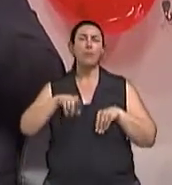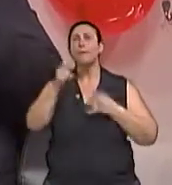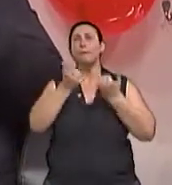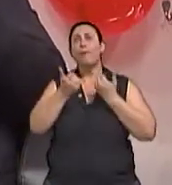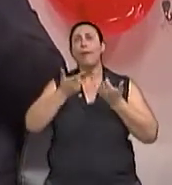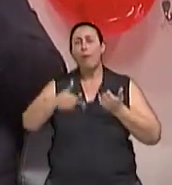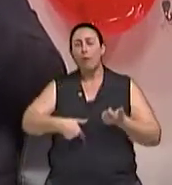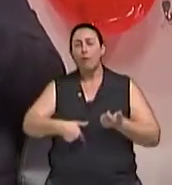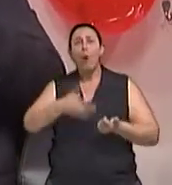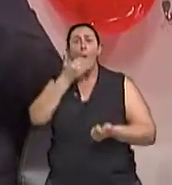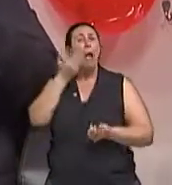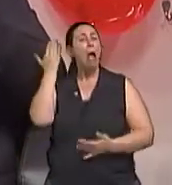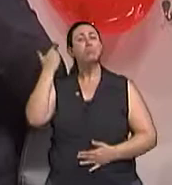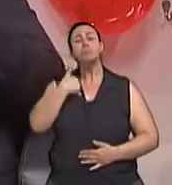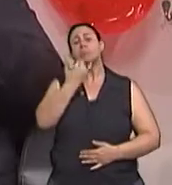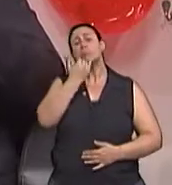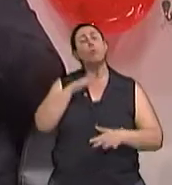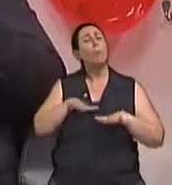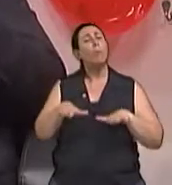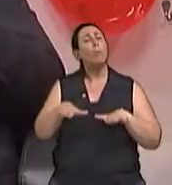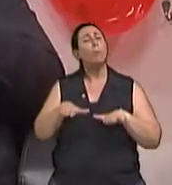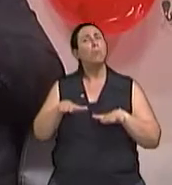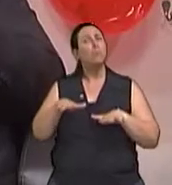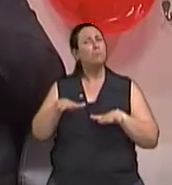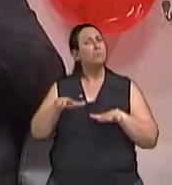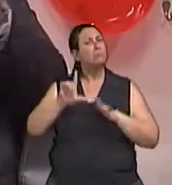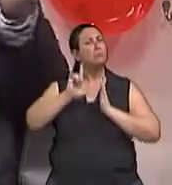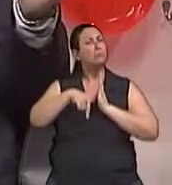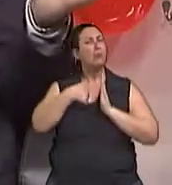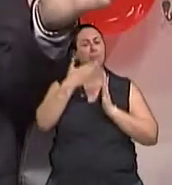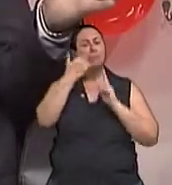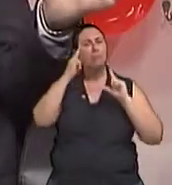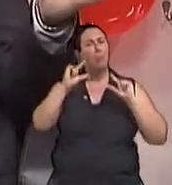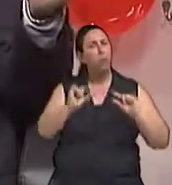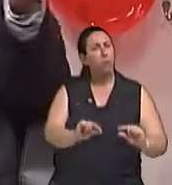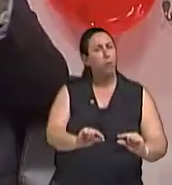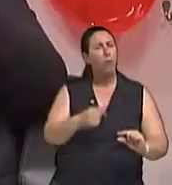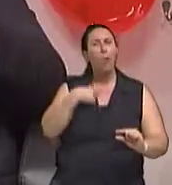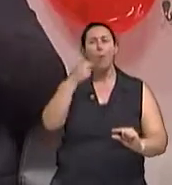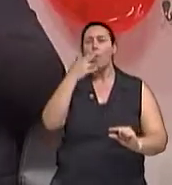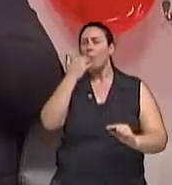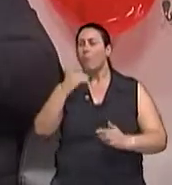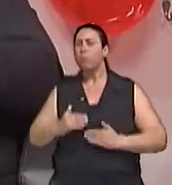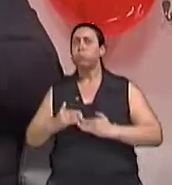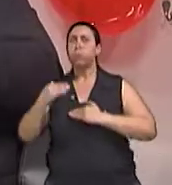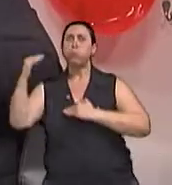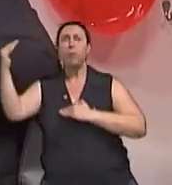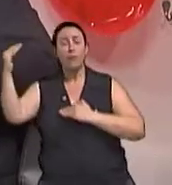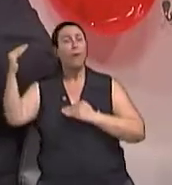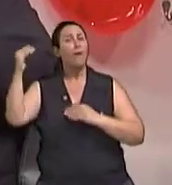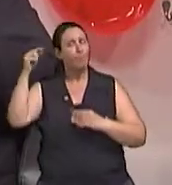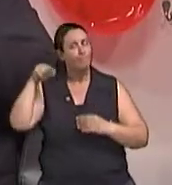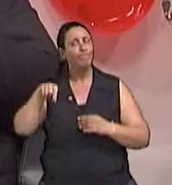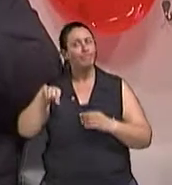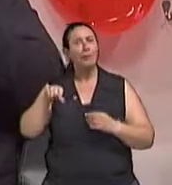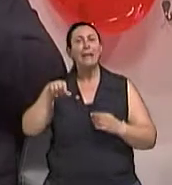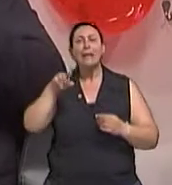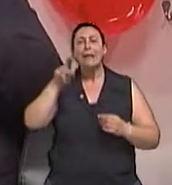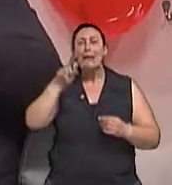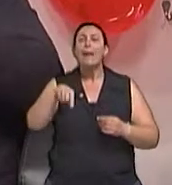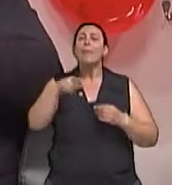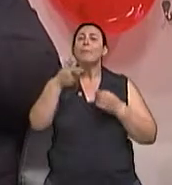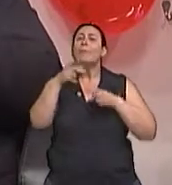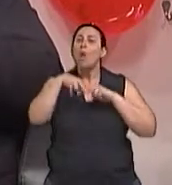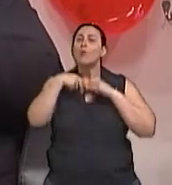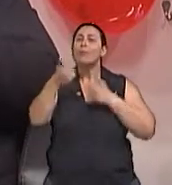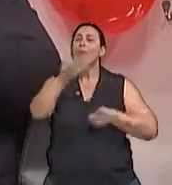apetite, frequentemente dores no corpo, como na fibromiogia, tem uma associação muito forte com diminuição